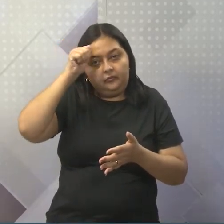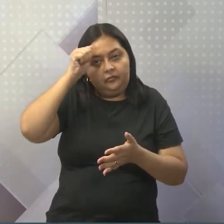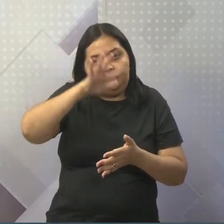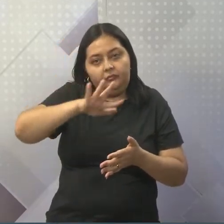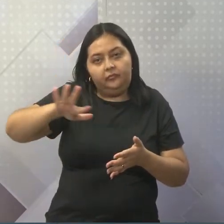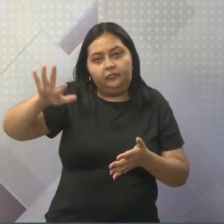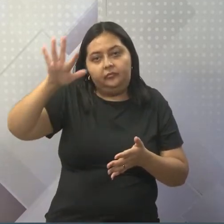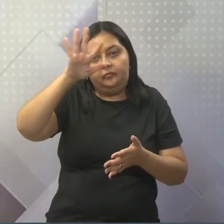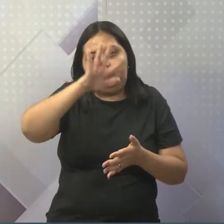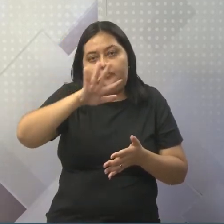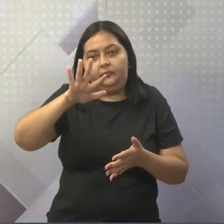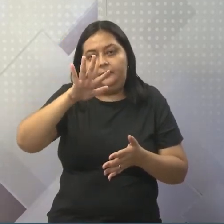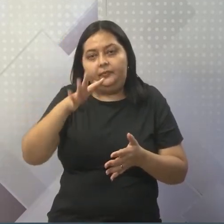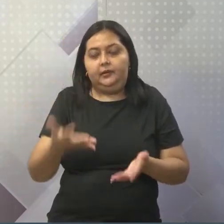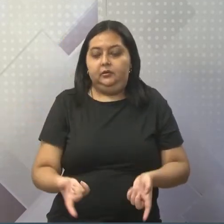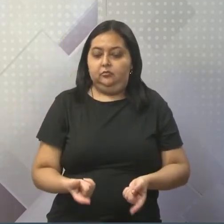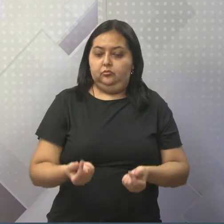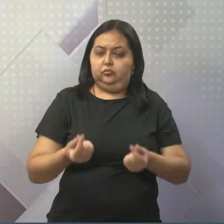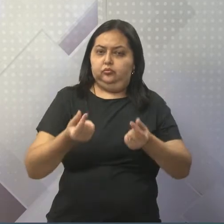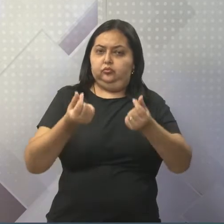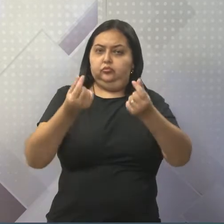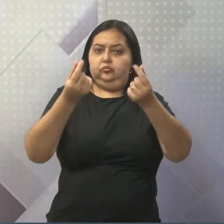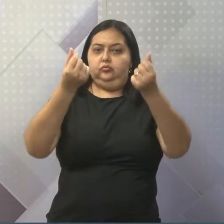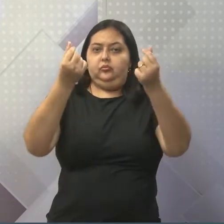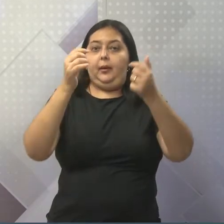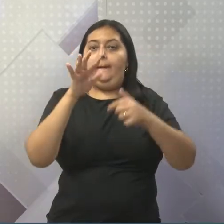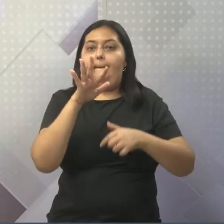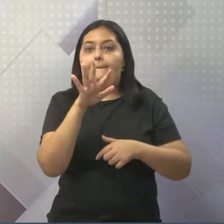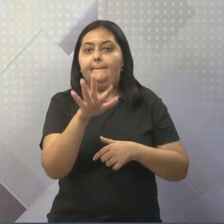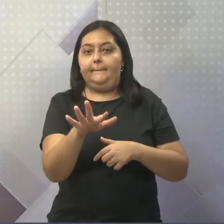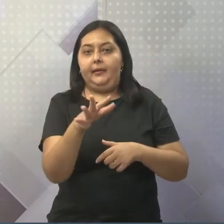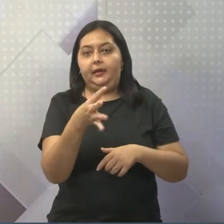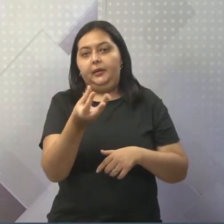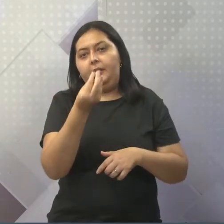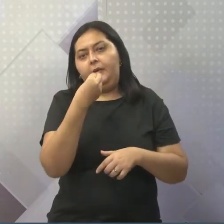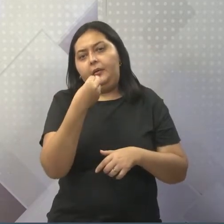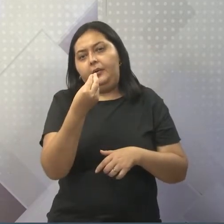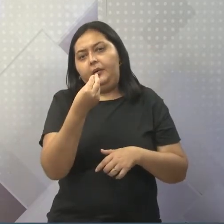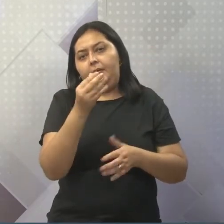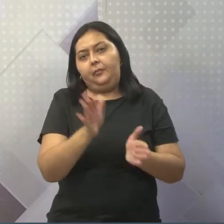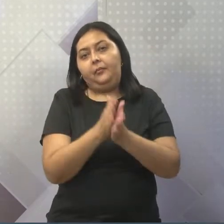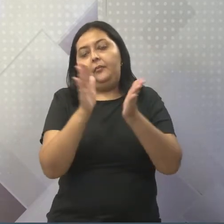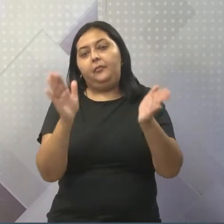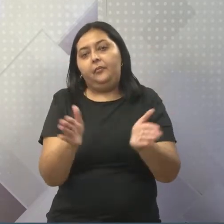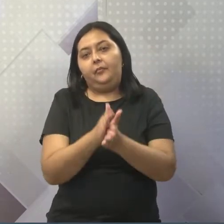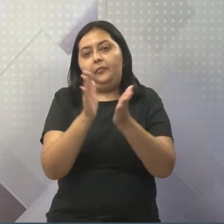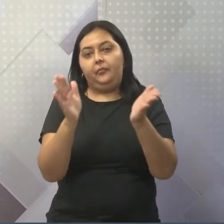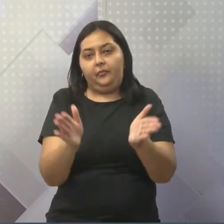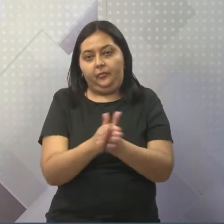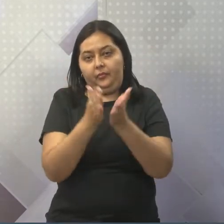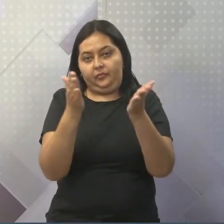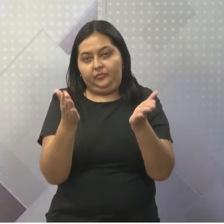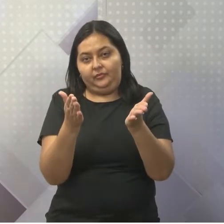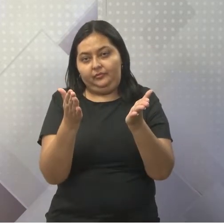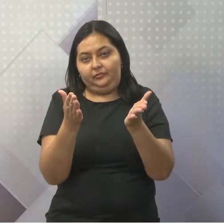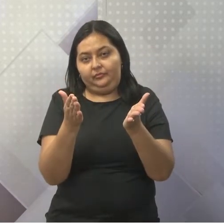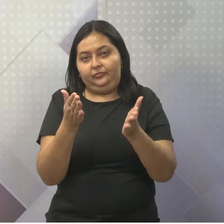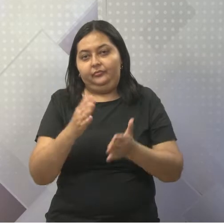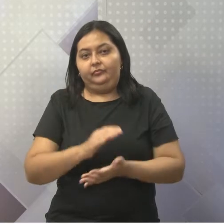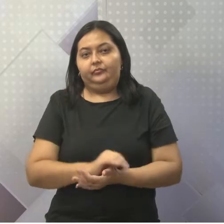diversidade de riquezas. É muito rico, mas se torna pobre devido às consequências dessa exploração.